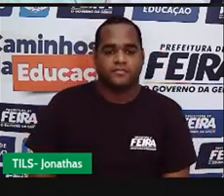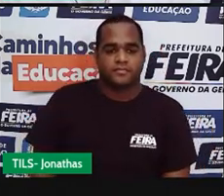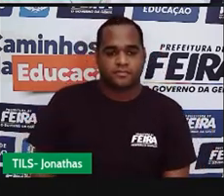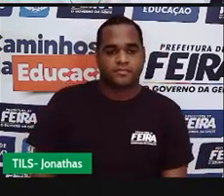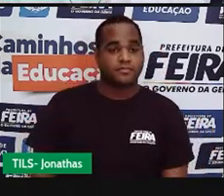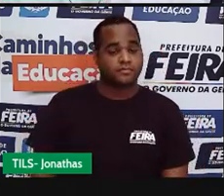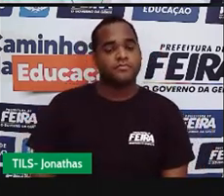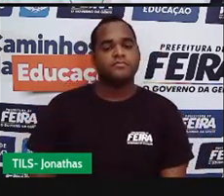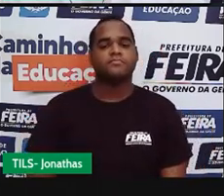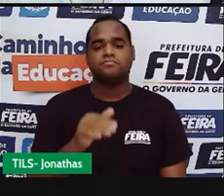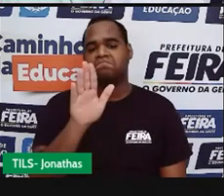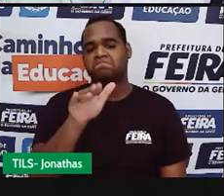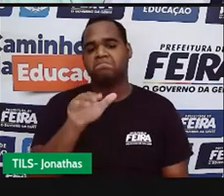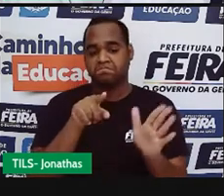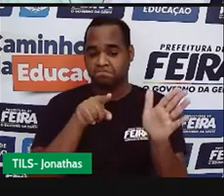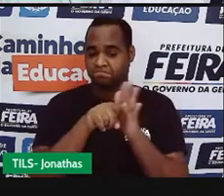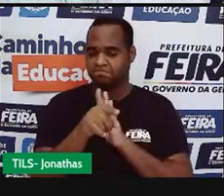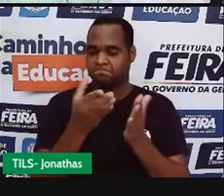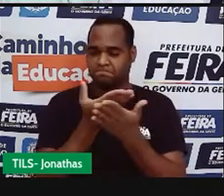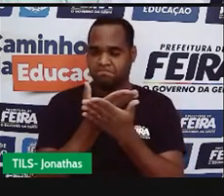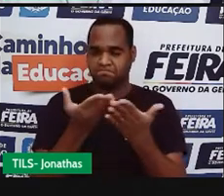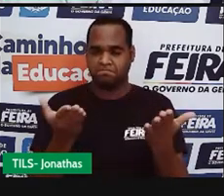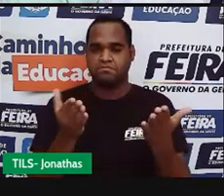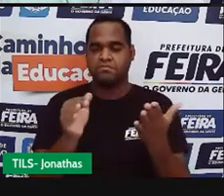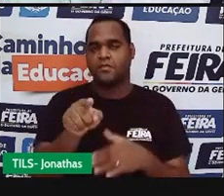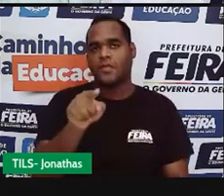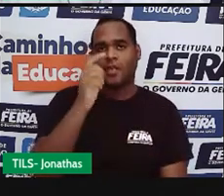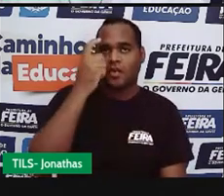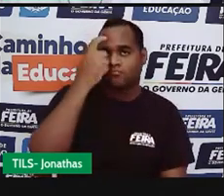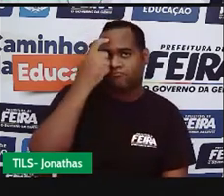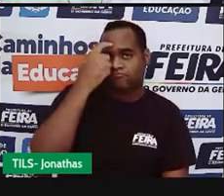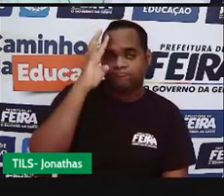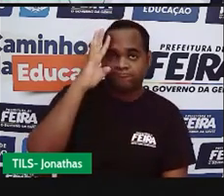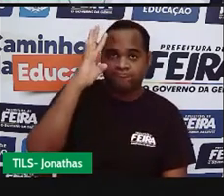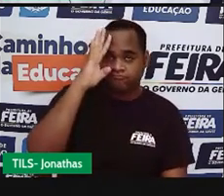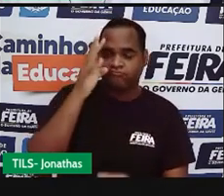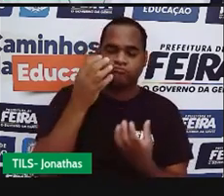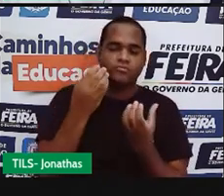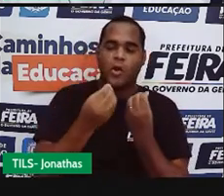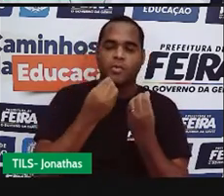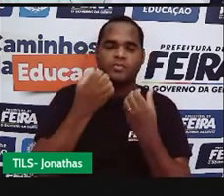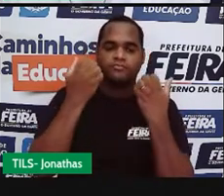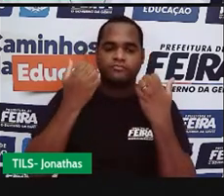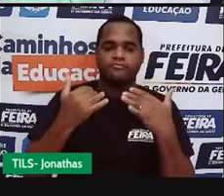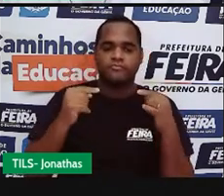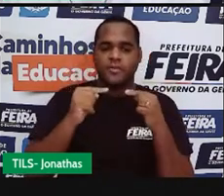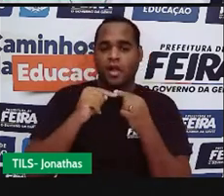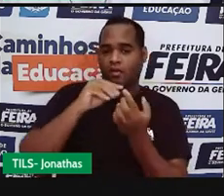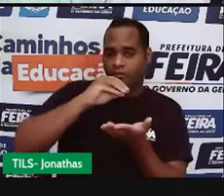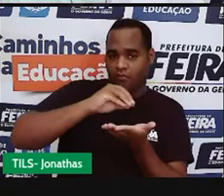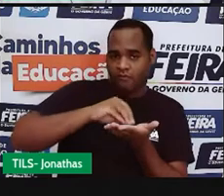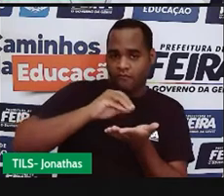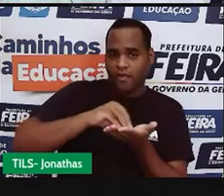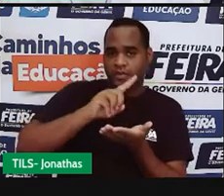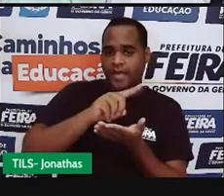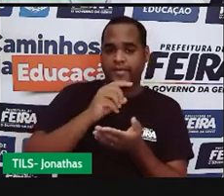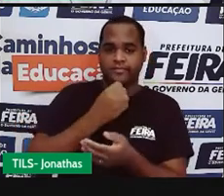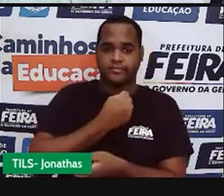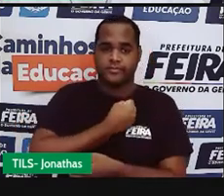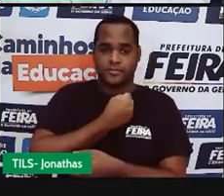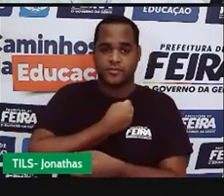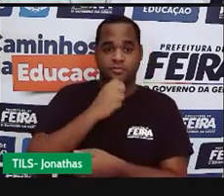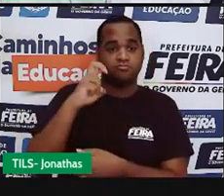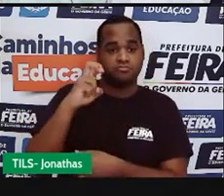A minha pergunta para você, e você vai pensar um pouquinho agora, está faltando o lado que mede cinco.